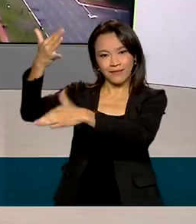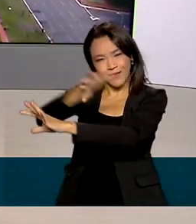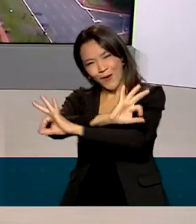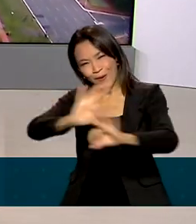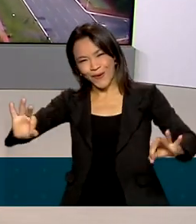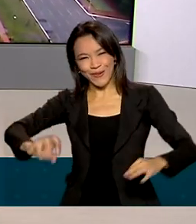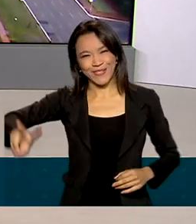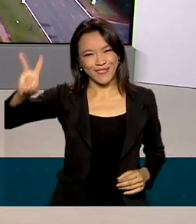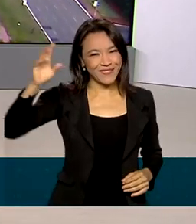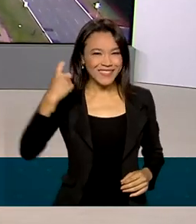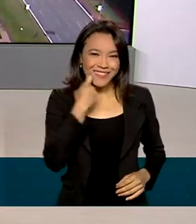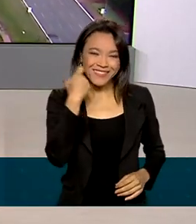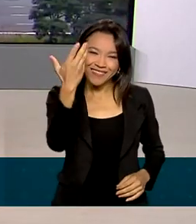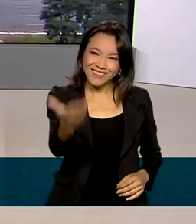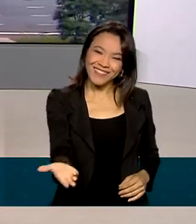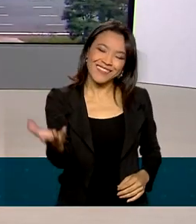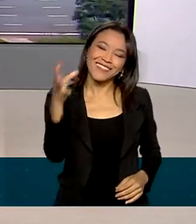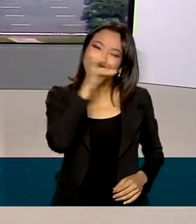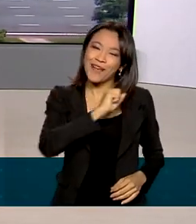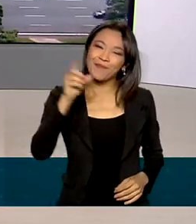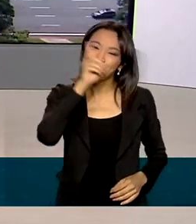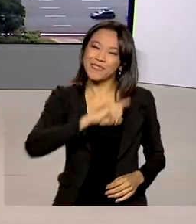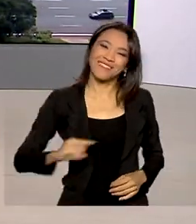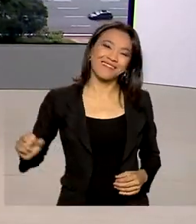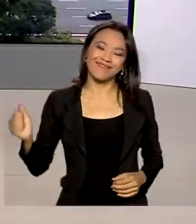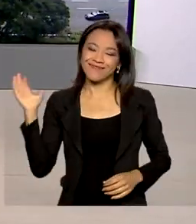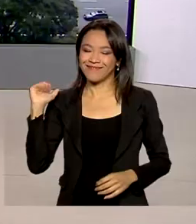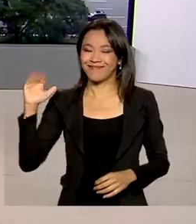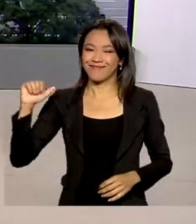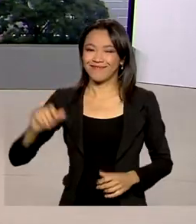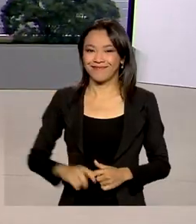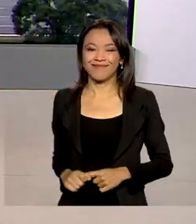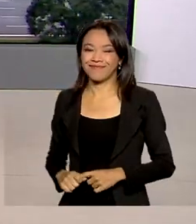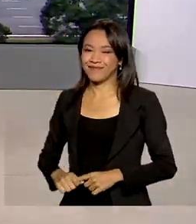Ótima sexta-feira para você. Excelente fim de semana. Tchau.